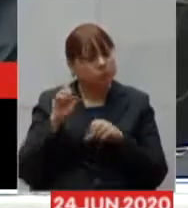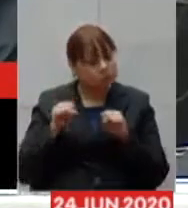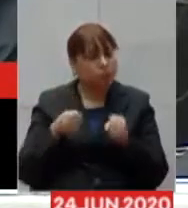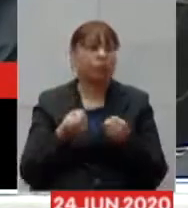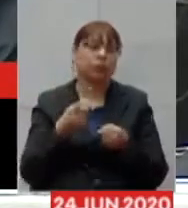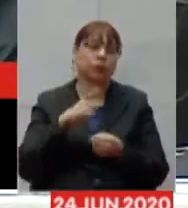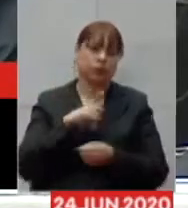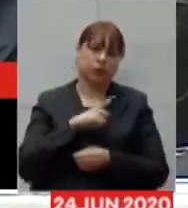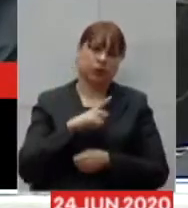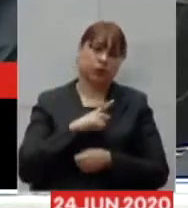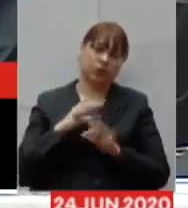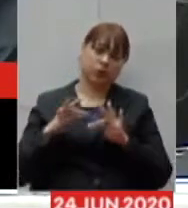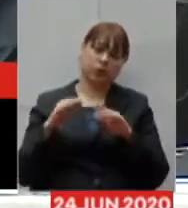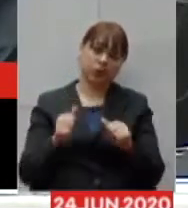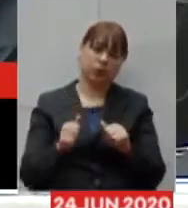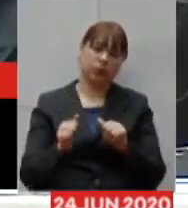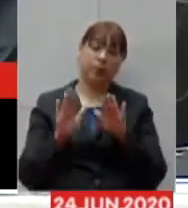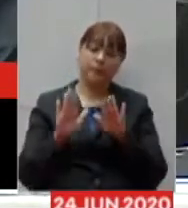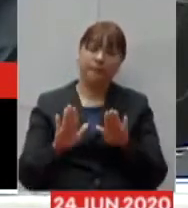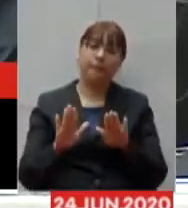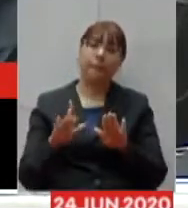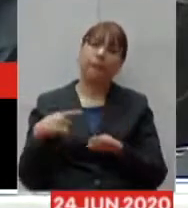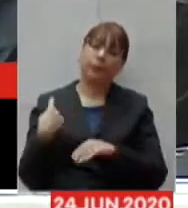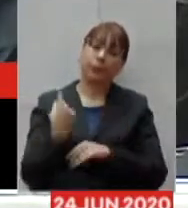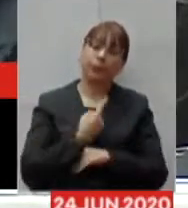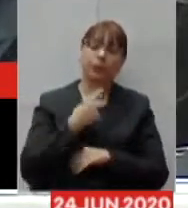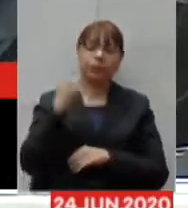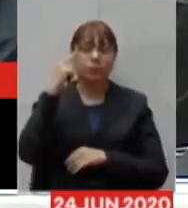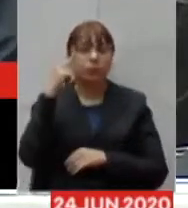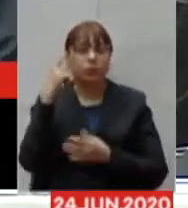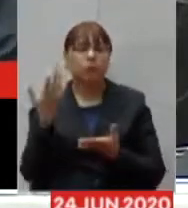forma nenhuma nós pensamos em que haja